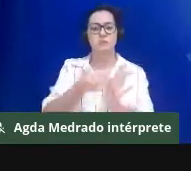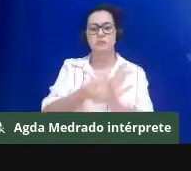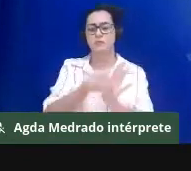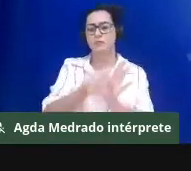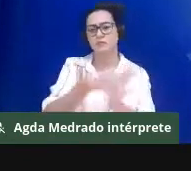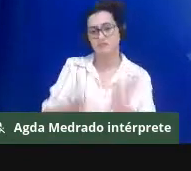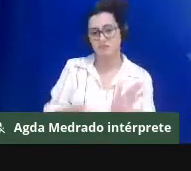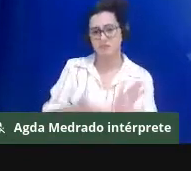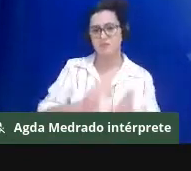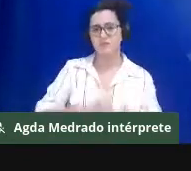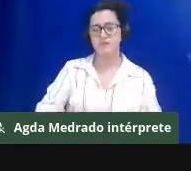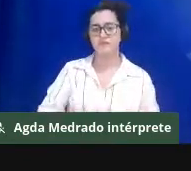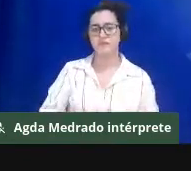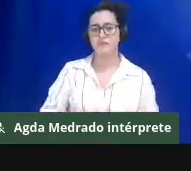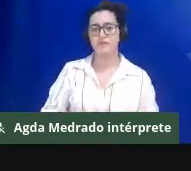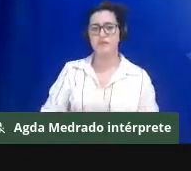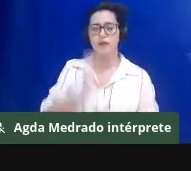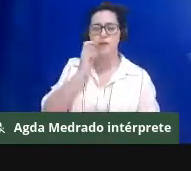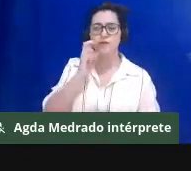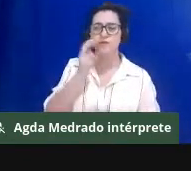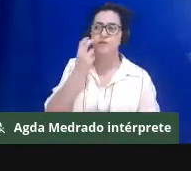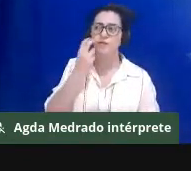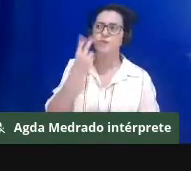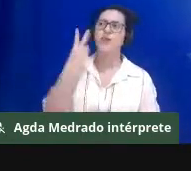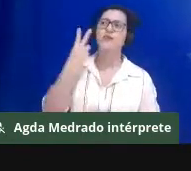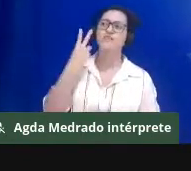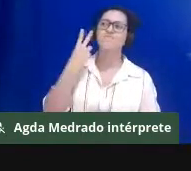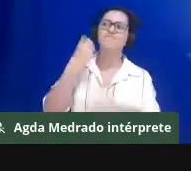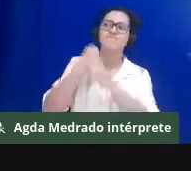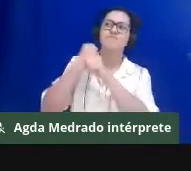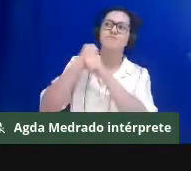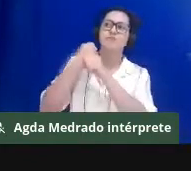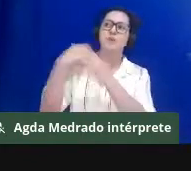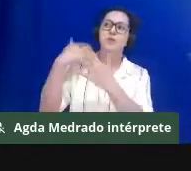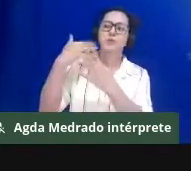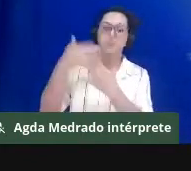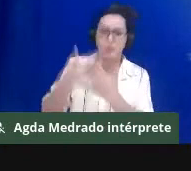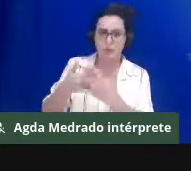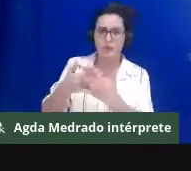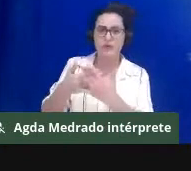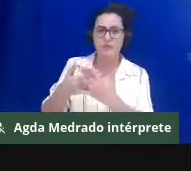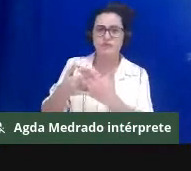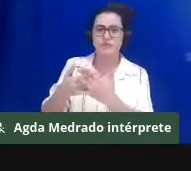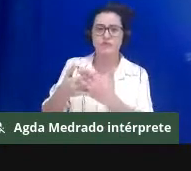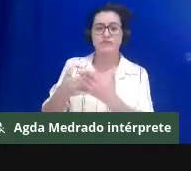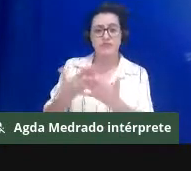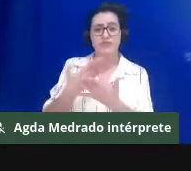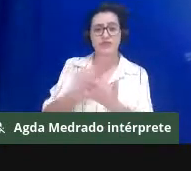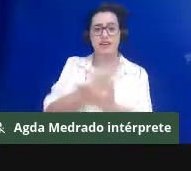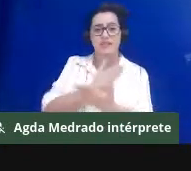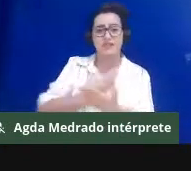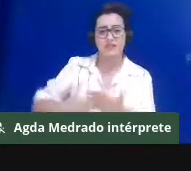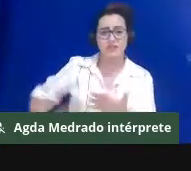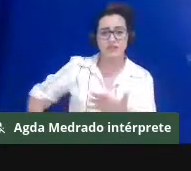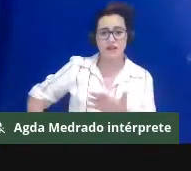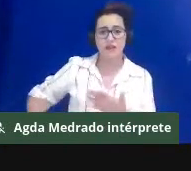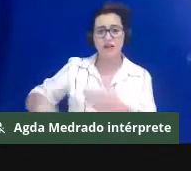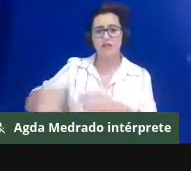atuação do Estado no sentido de garantir grandes e vultuosos investimentos para o grande capital,